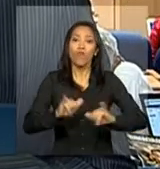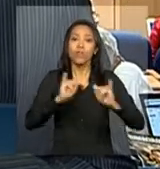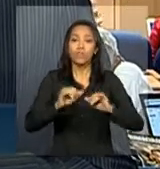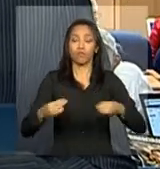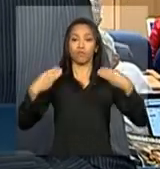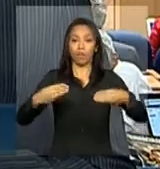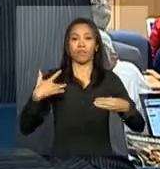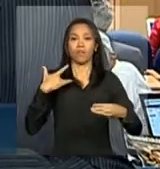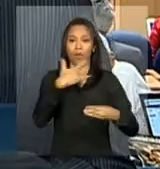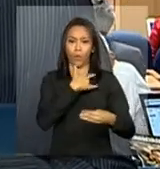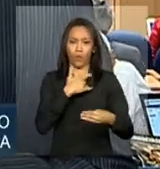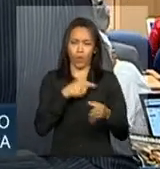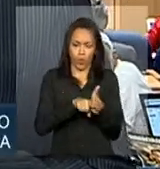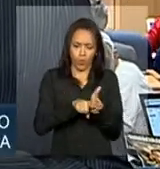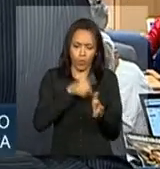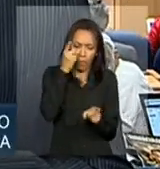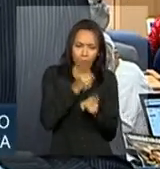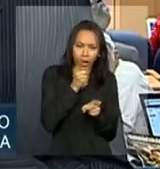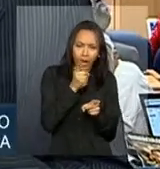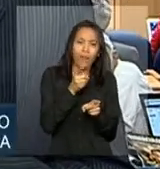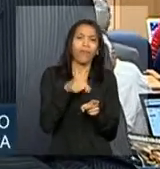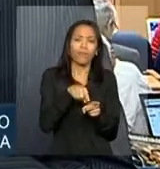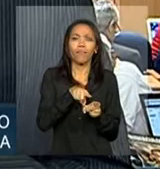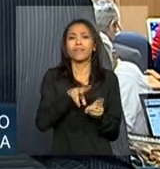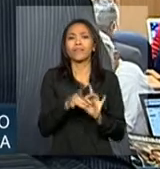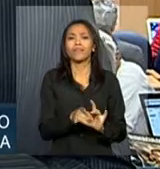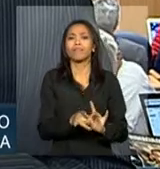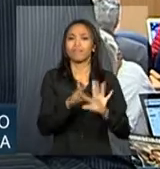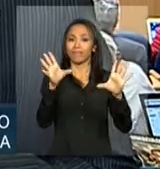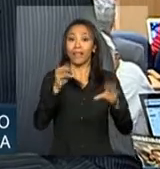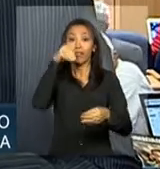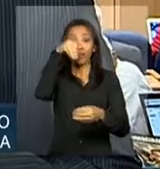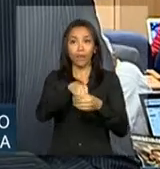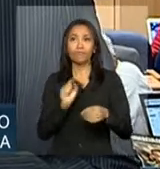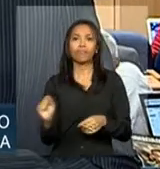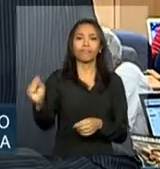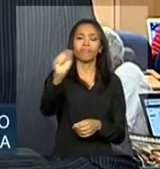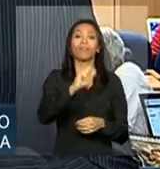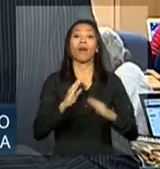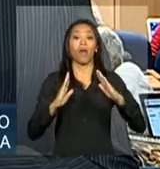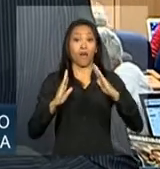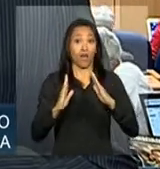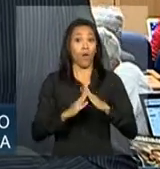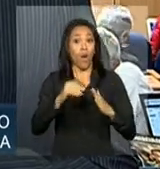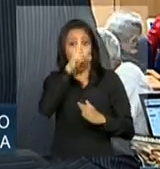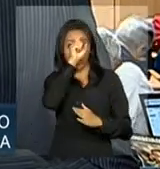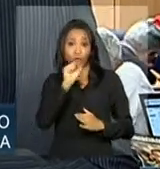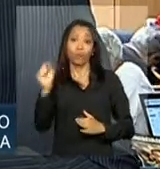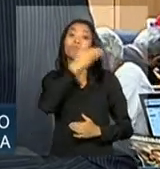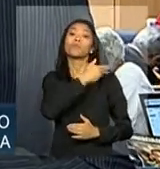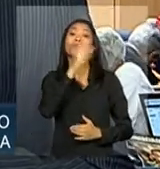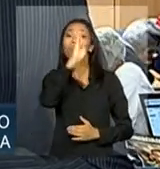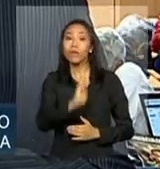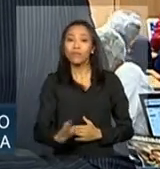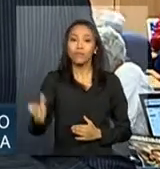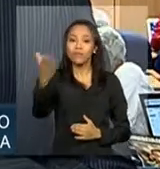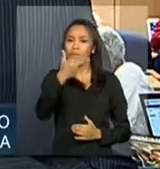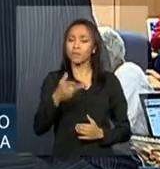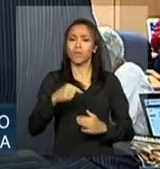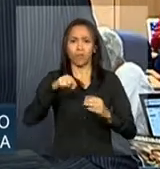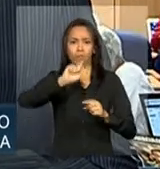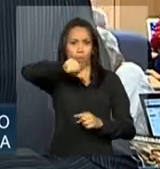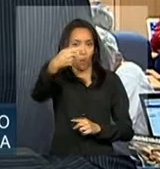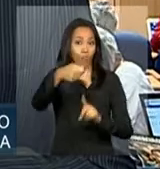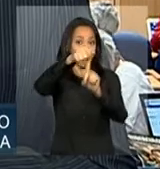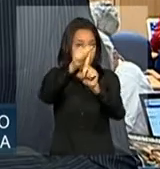Saúde, o teste, agora que será disponibilizado pelo Sistema Único de Saúde, estará disponível em todo o país a partir do mês